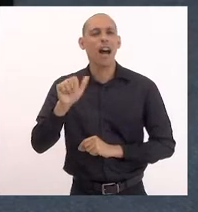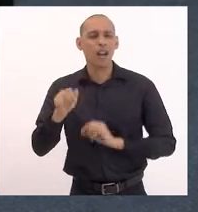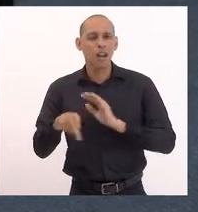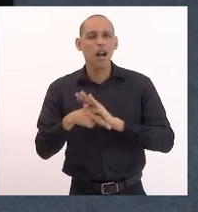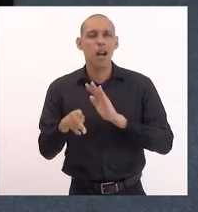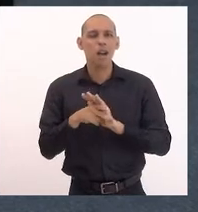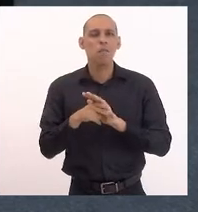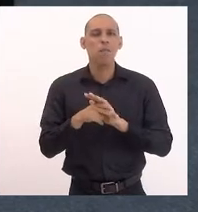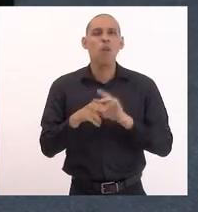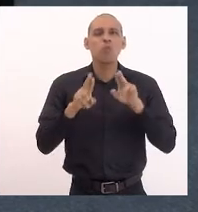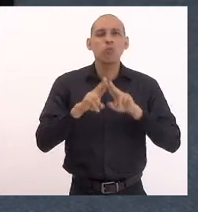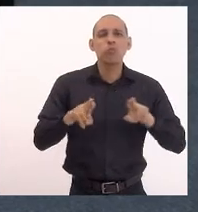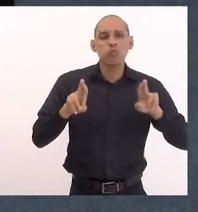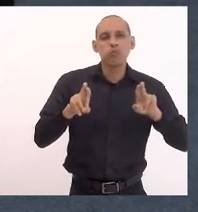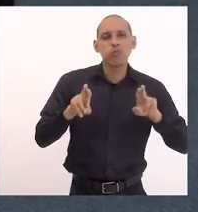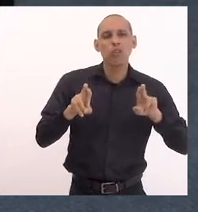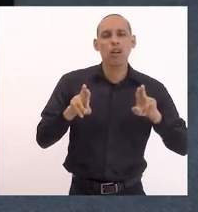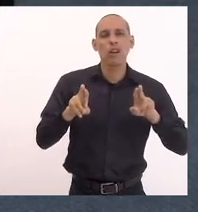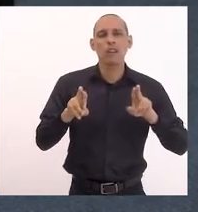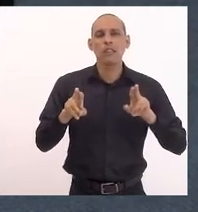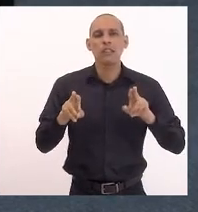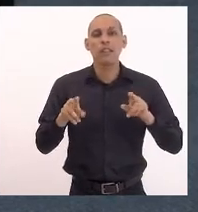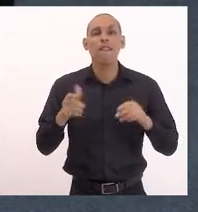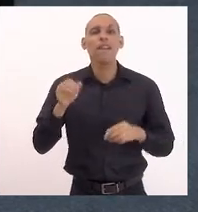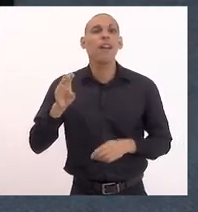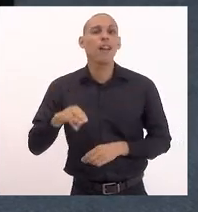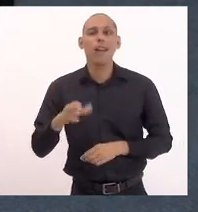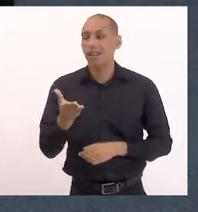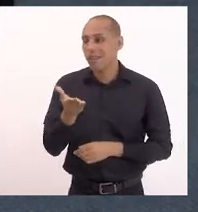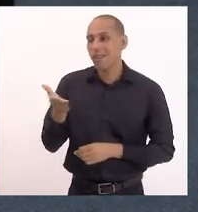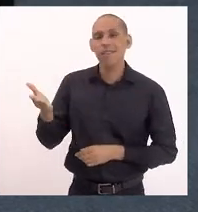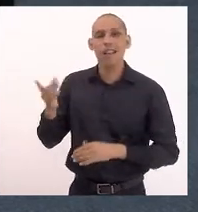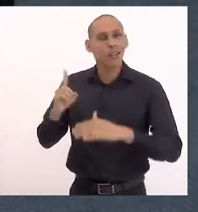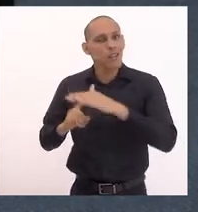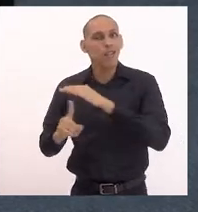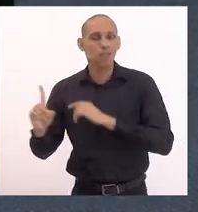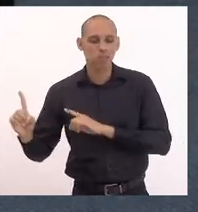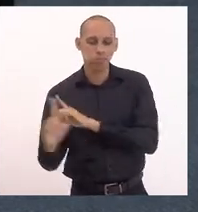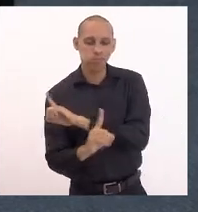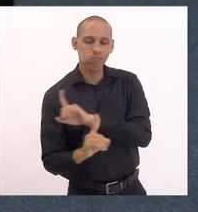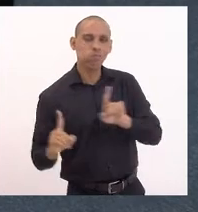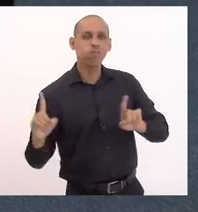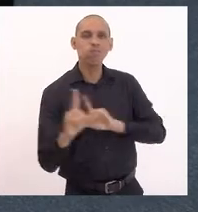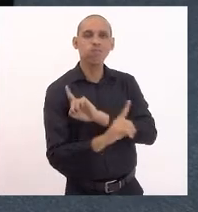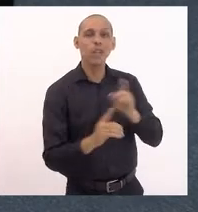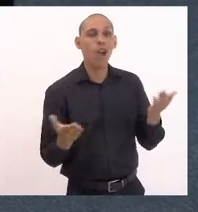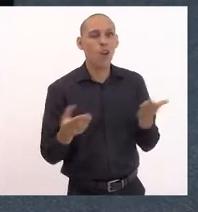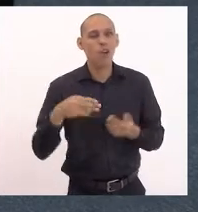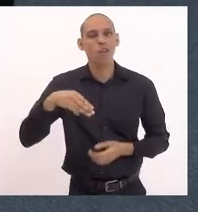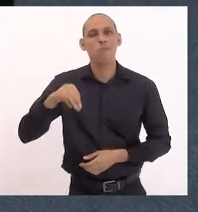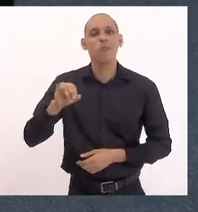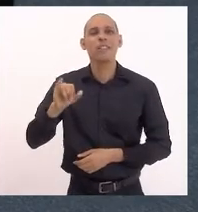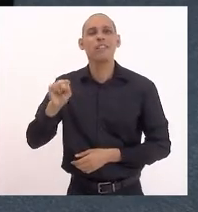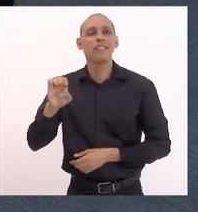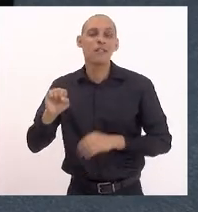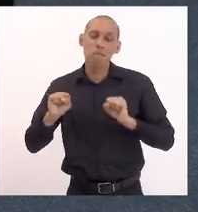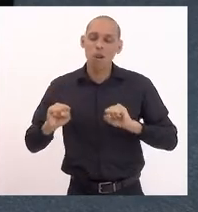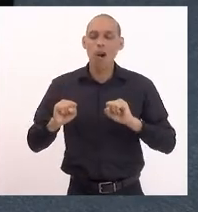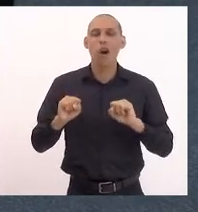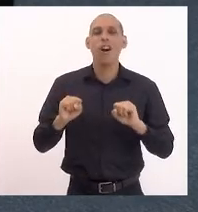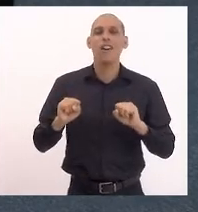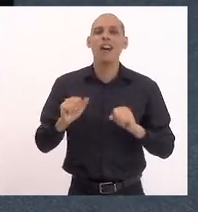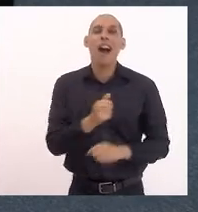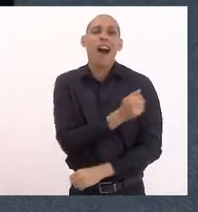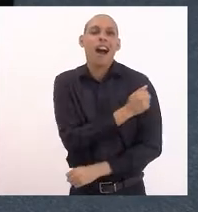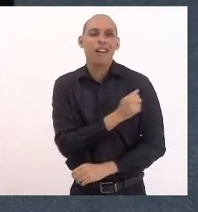universidades, ocupação dessas vagas, por imigrantes e refugiados. Moís, hoje, poderia ser estudante da